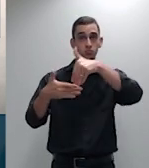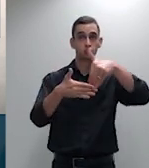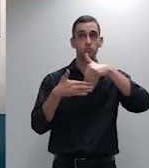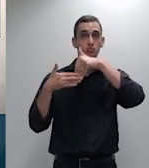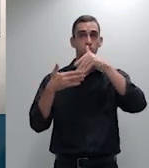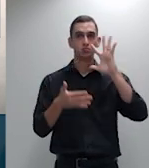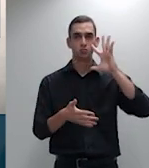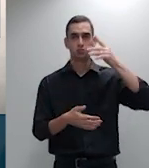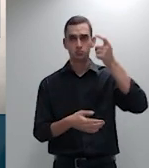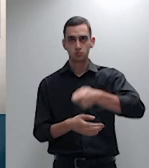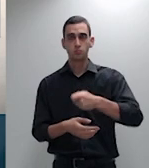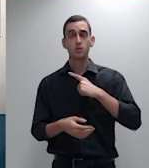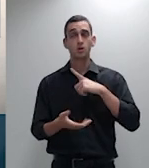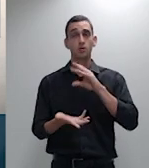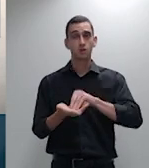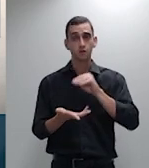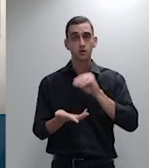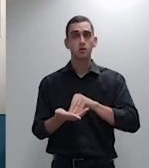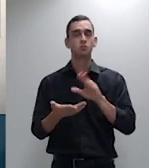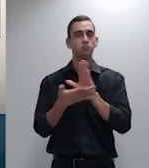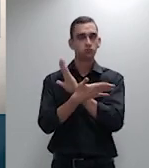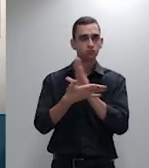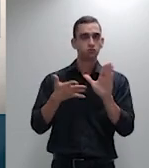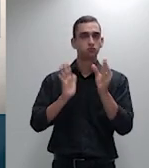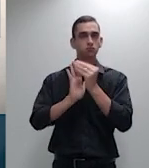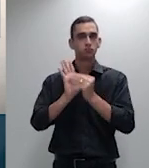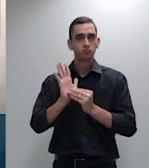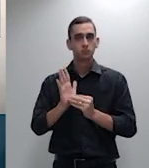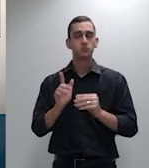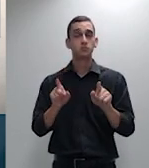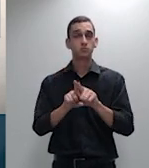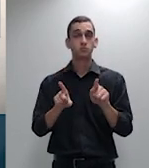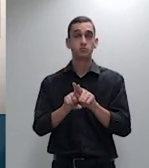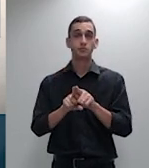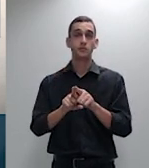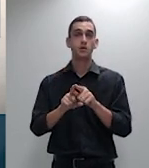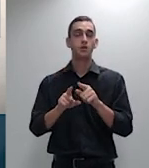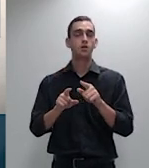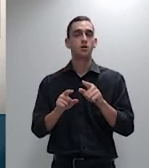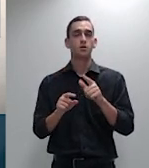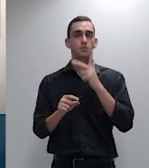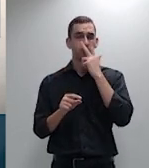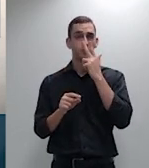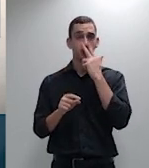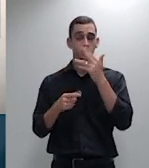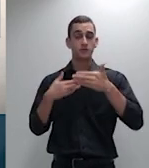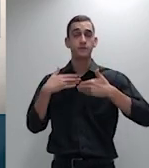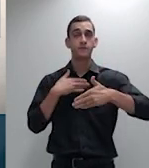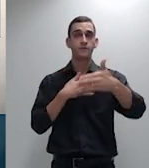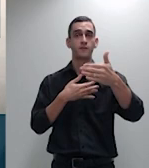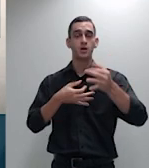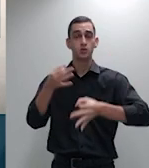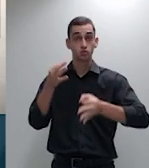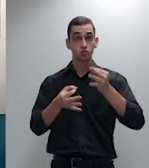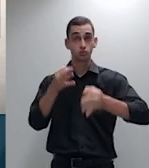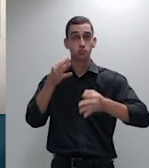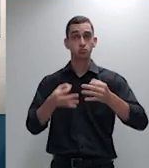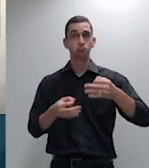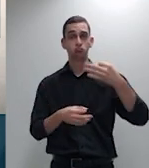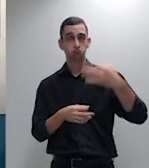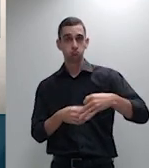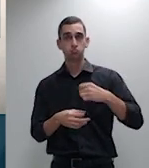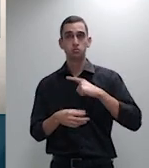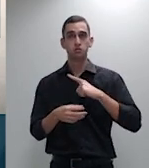não violou ela própria a coisa julgada operada naquela primeira ação pois em nenhum momento foi